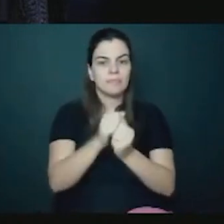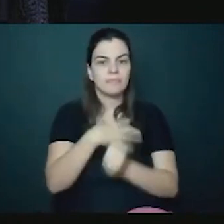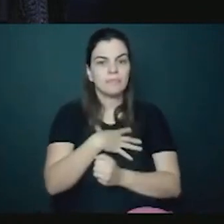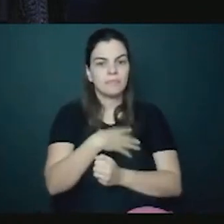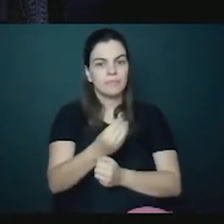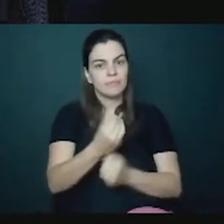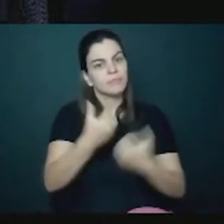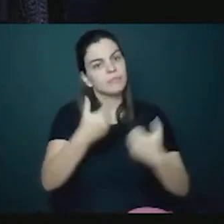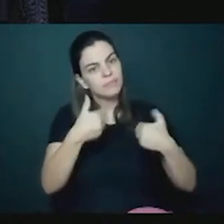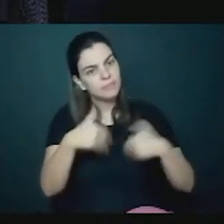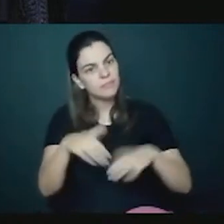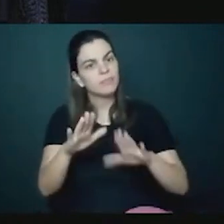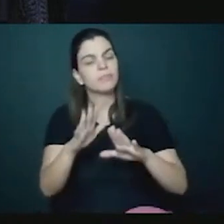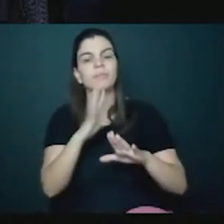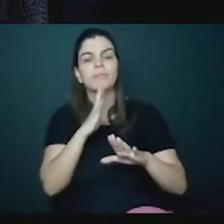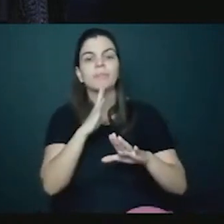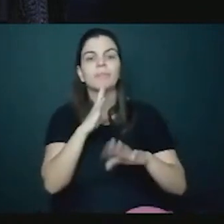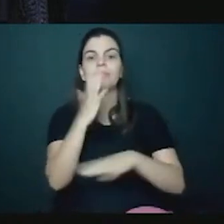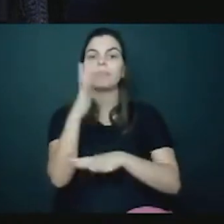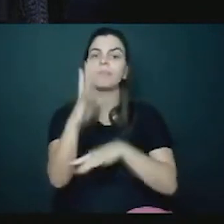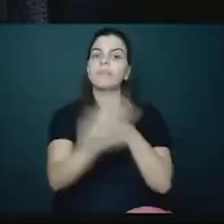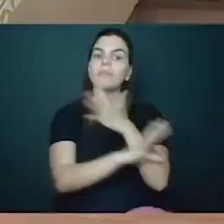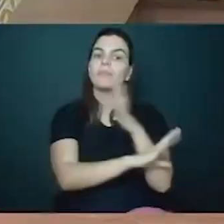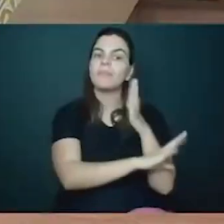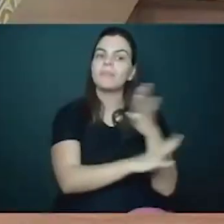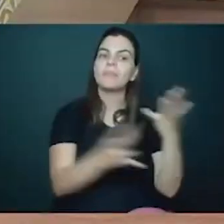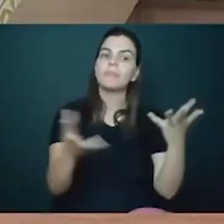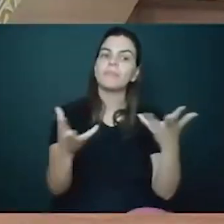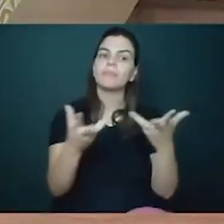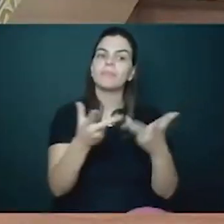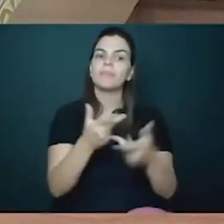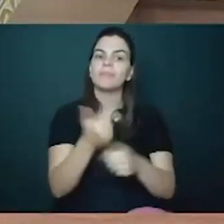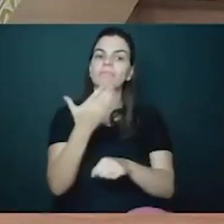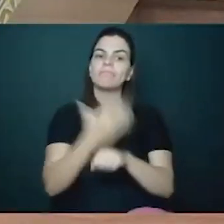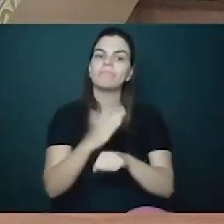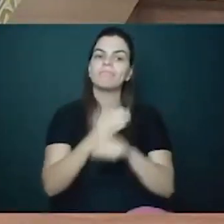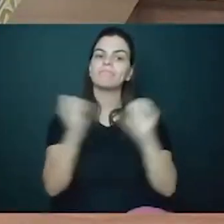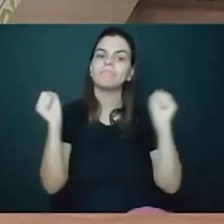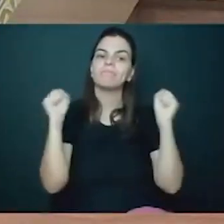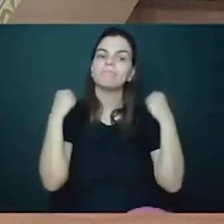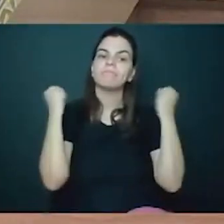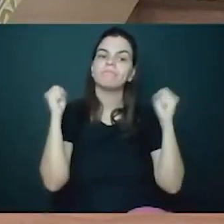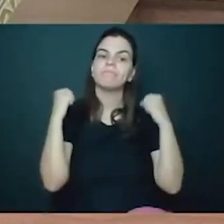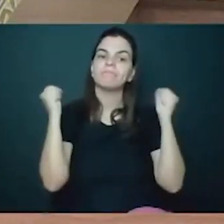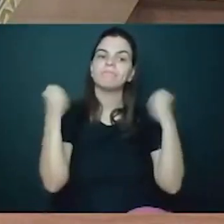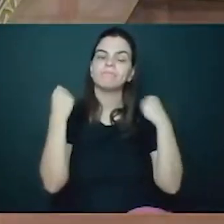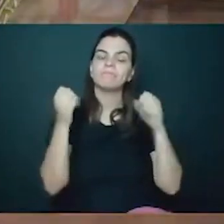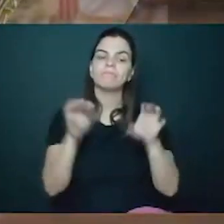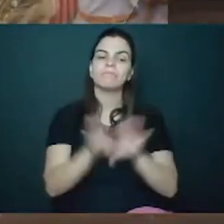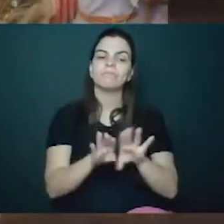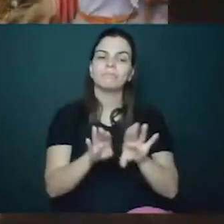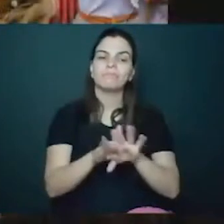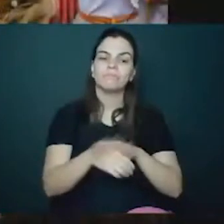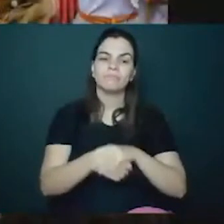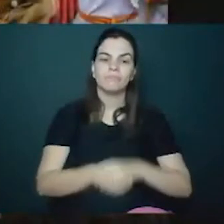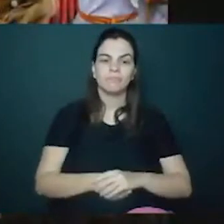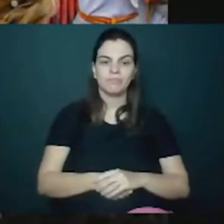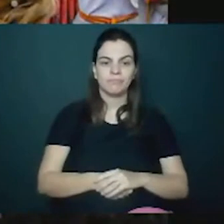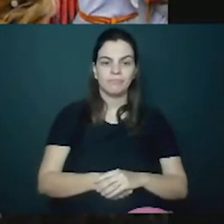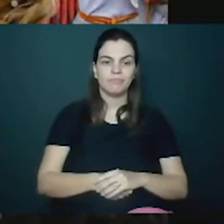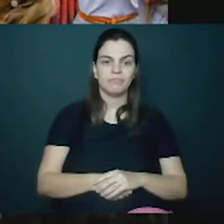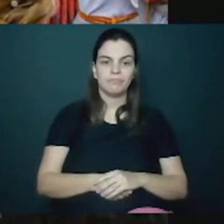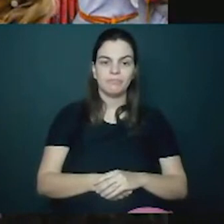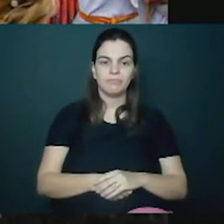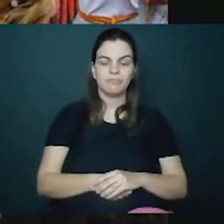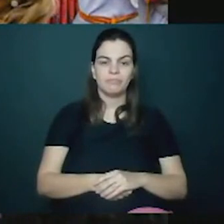espaço para momentos de lazer e de prática esportiva. Destaco aqui que, durante o evento, conversando com muitas